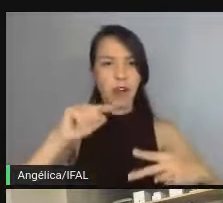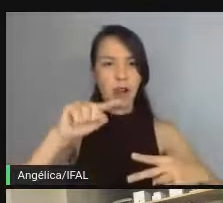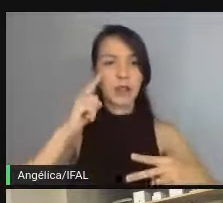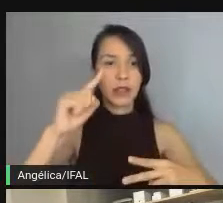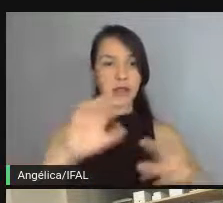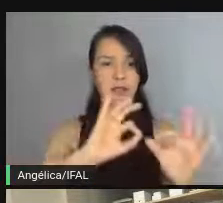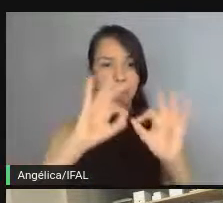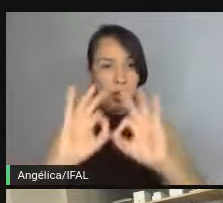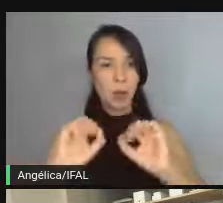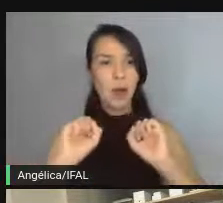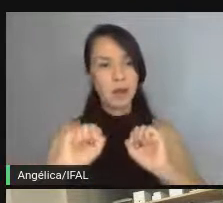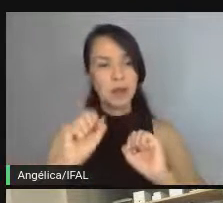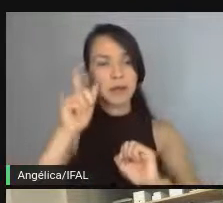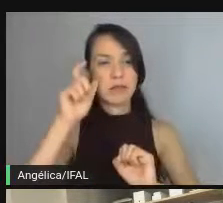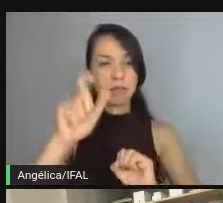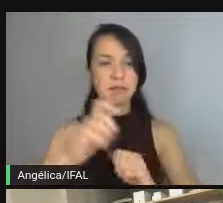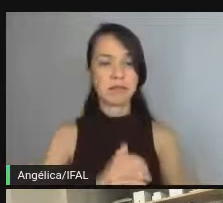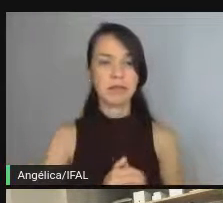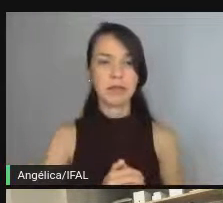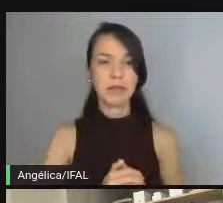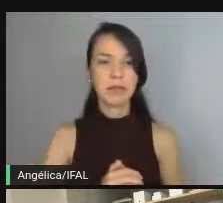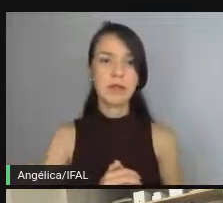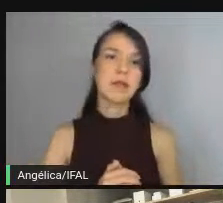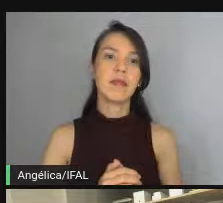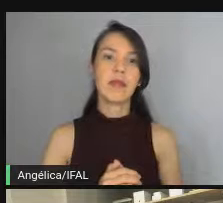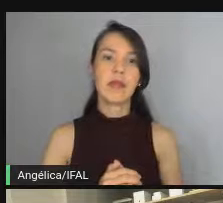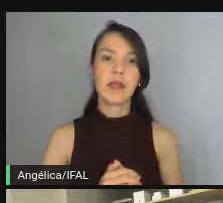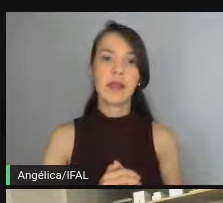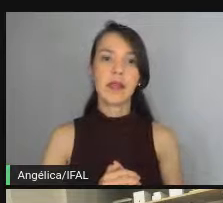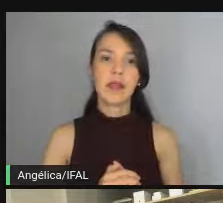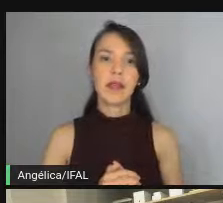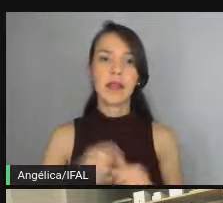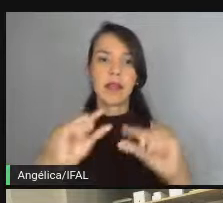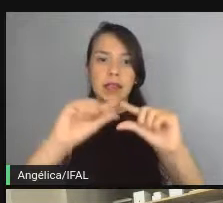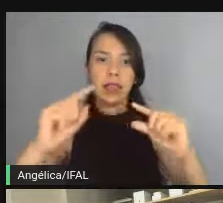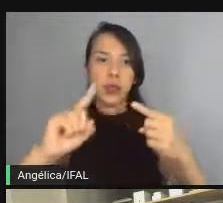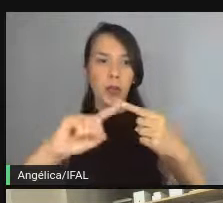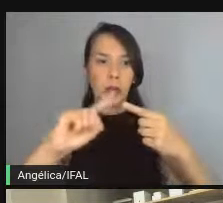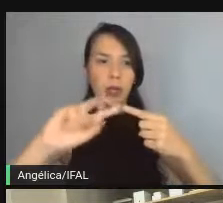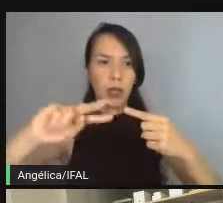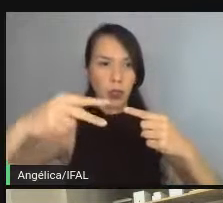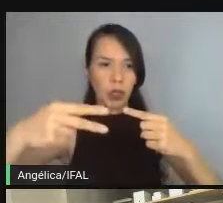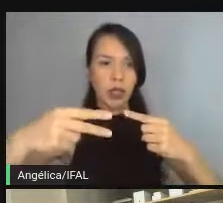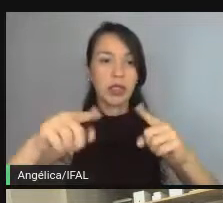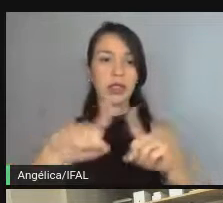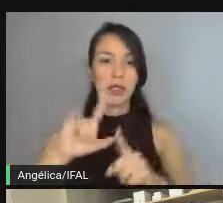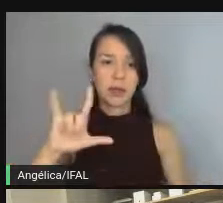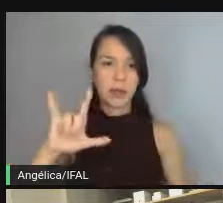vocês quiserem dar uma olhada, é esse link aqui. Linktree.e.arashidicalazans. E meu Instagram.